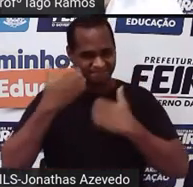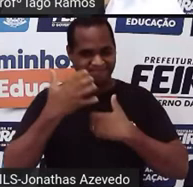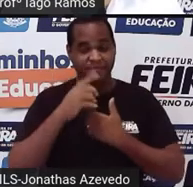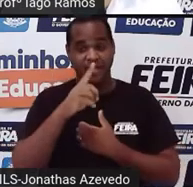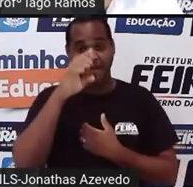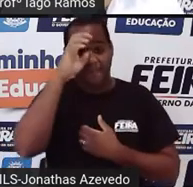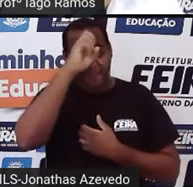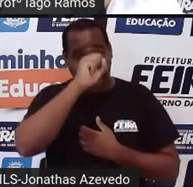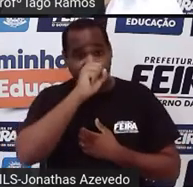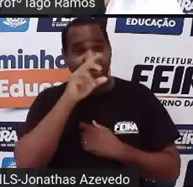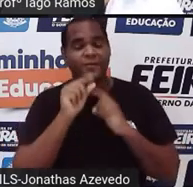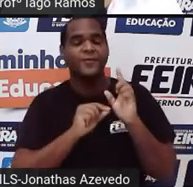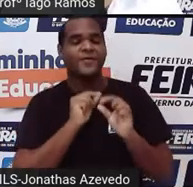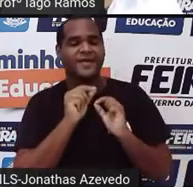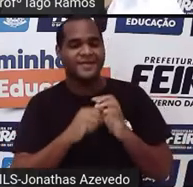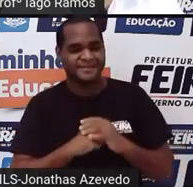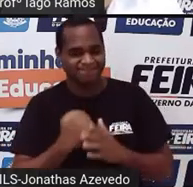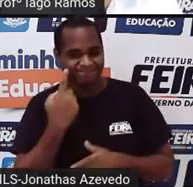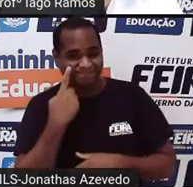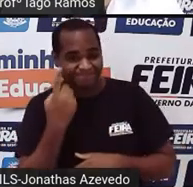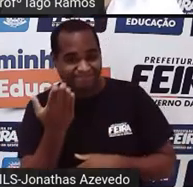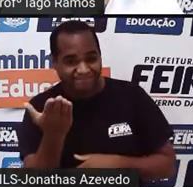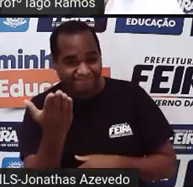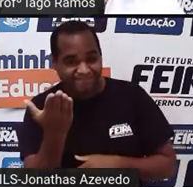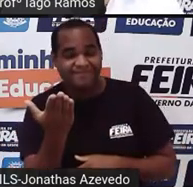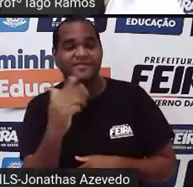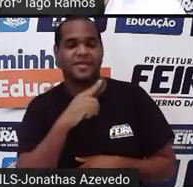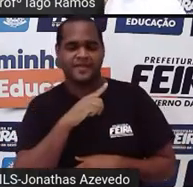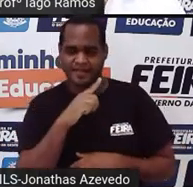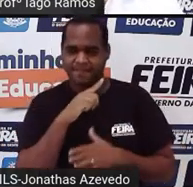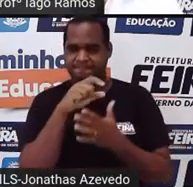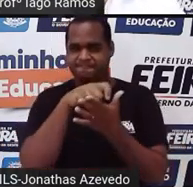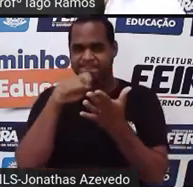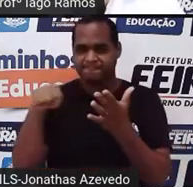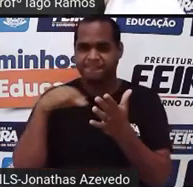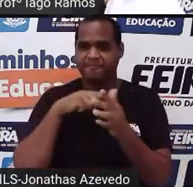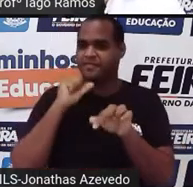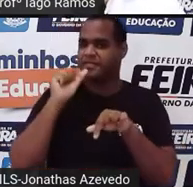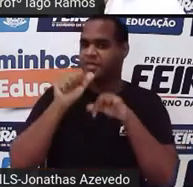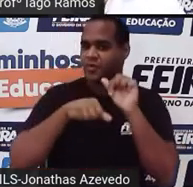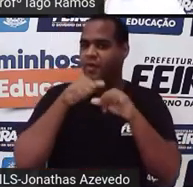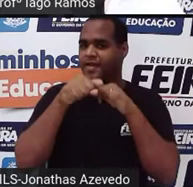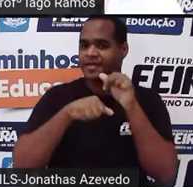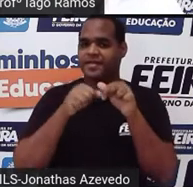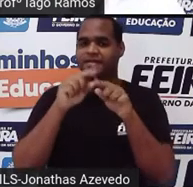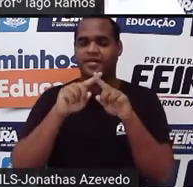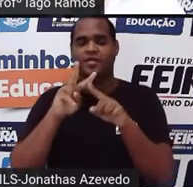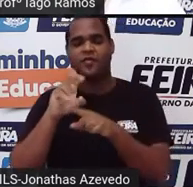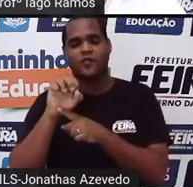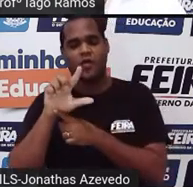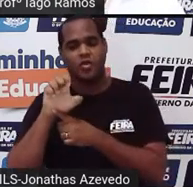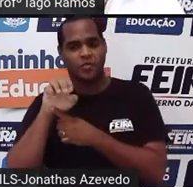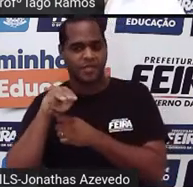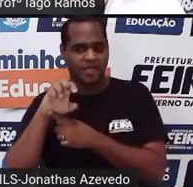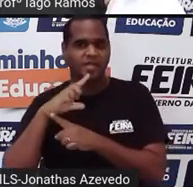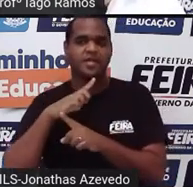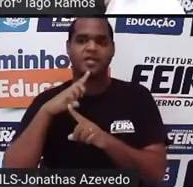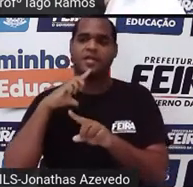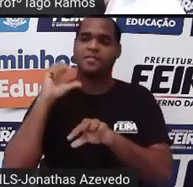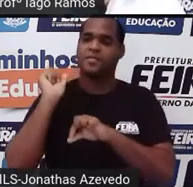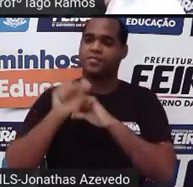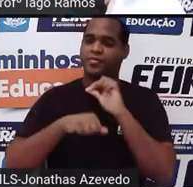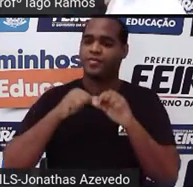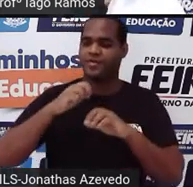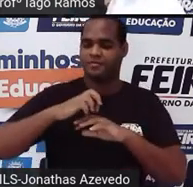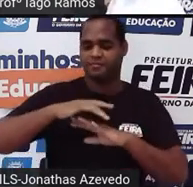nessa aula, tá escrito ali na tela, tá? Transformar a medida de volume em medidas de